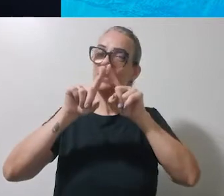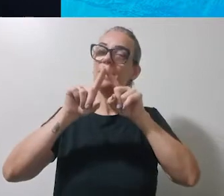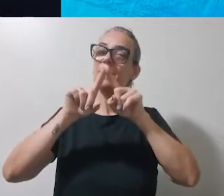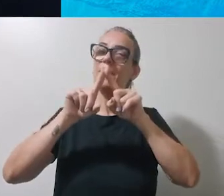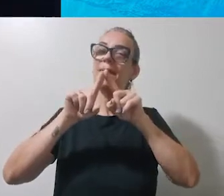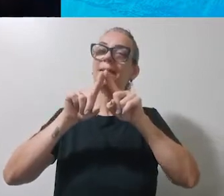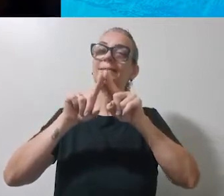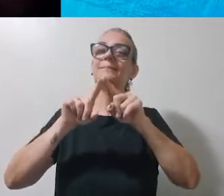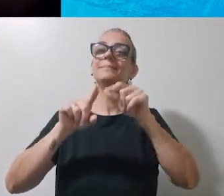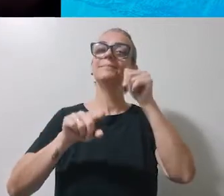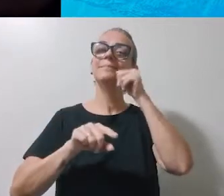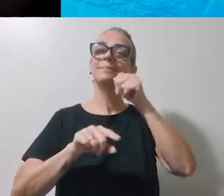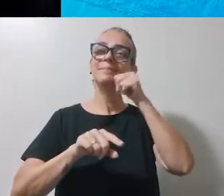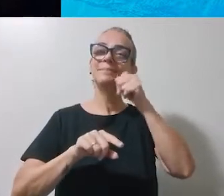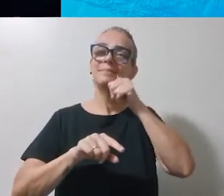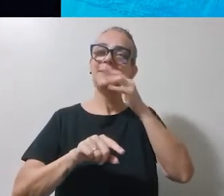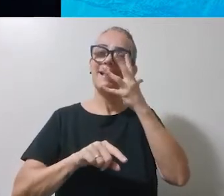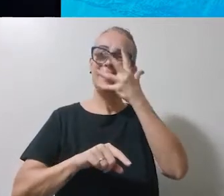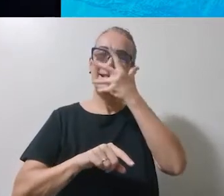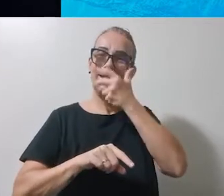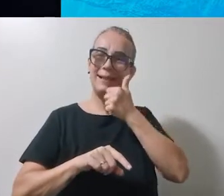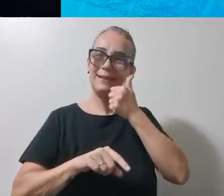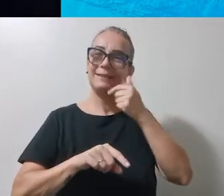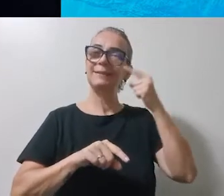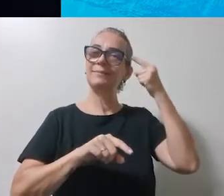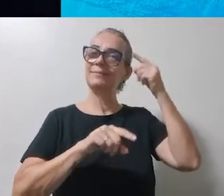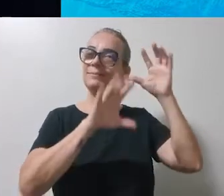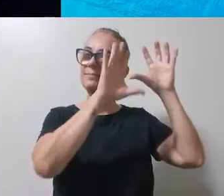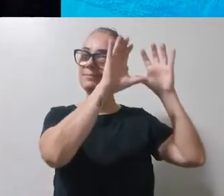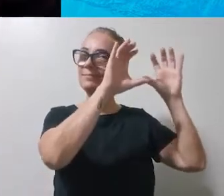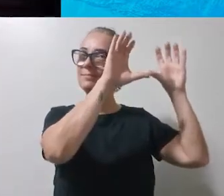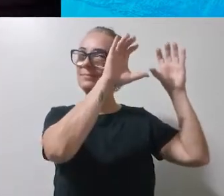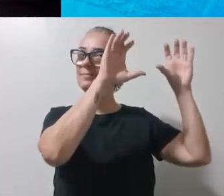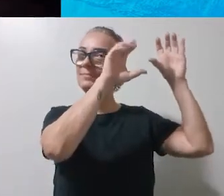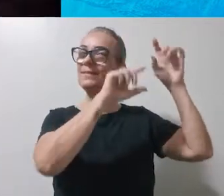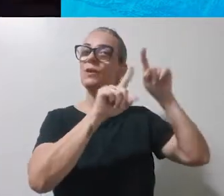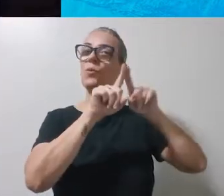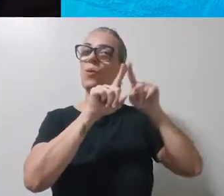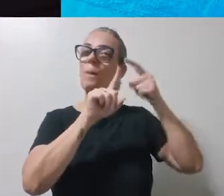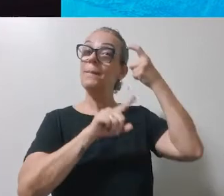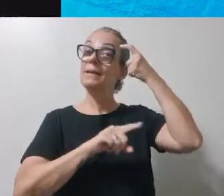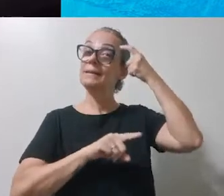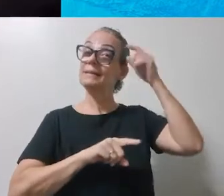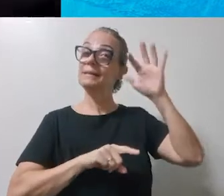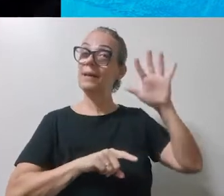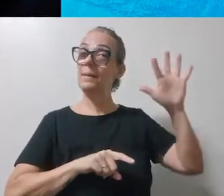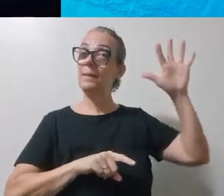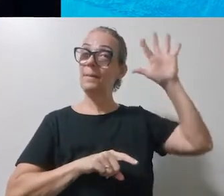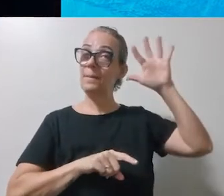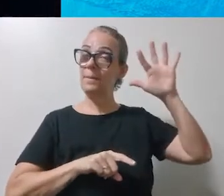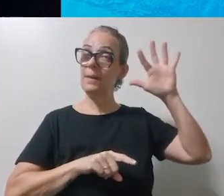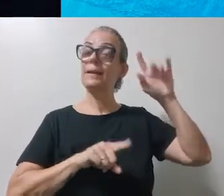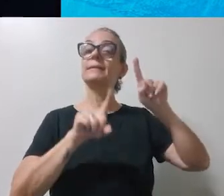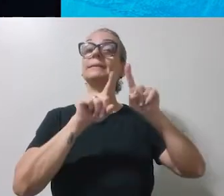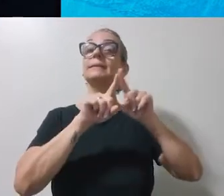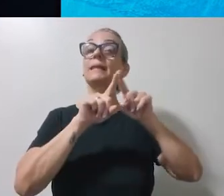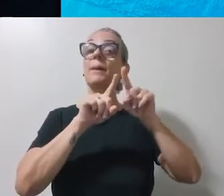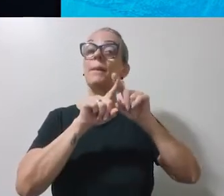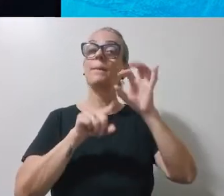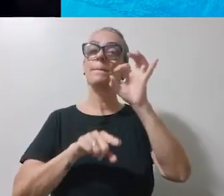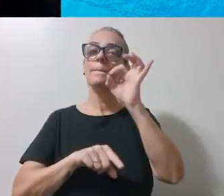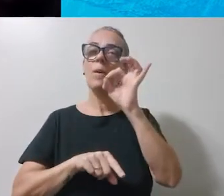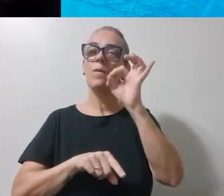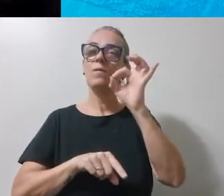linda. Vamos colocar essas bolinhas aqui que, né? Já estão recortadas.